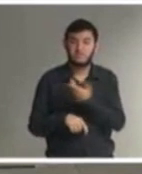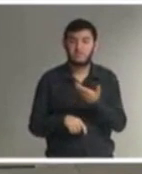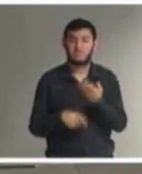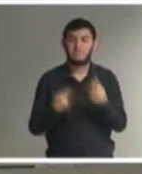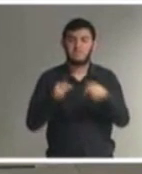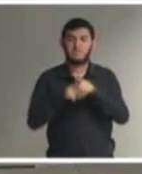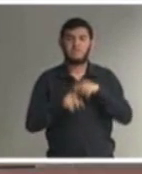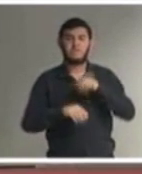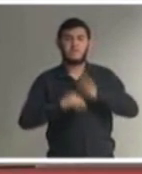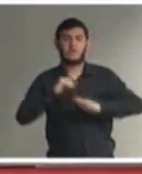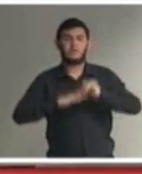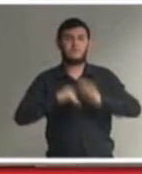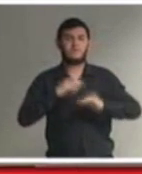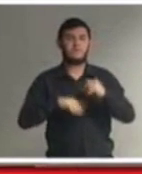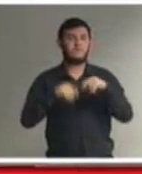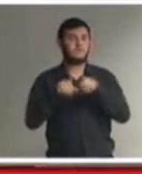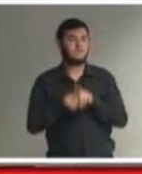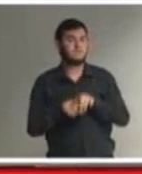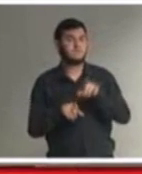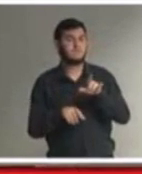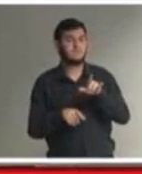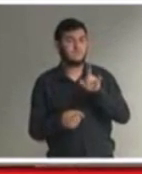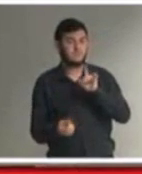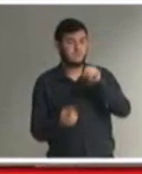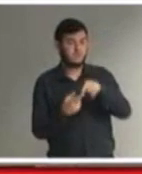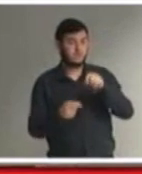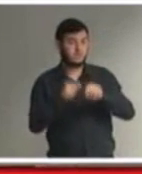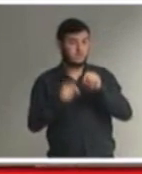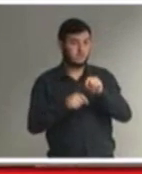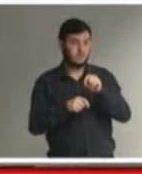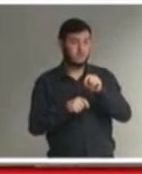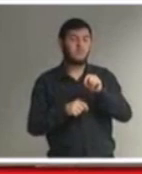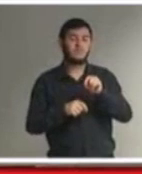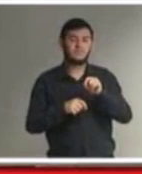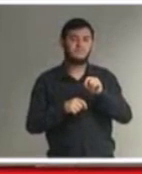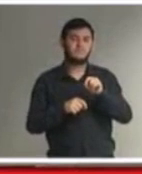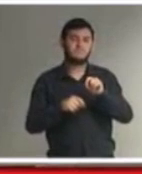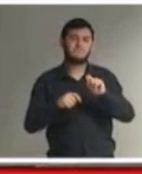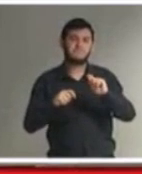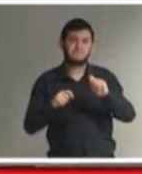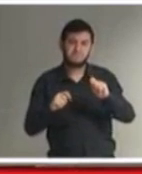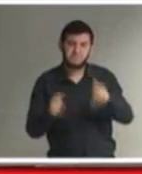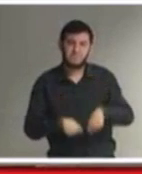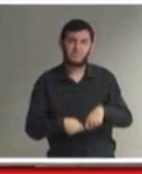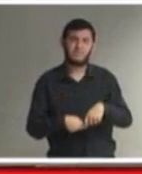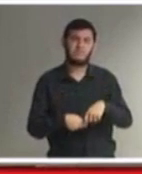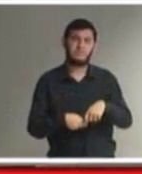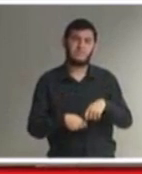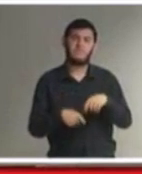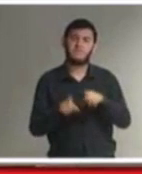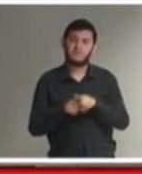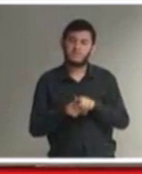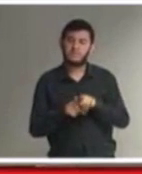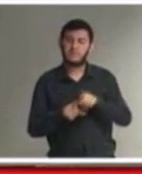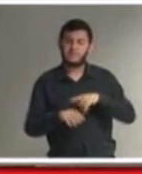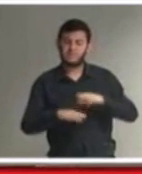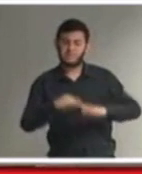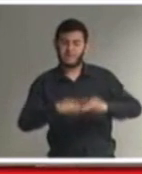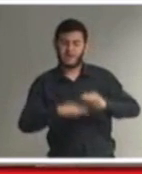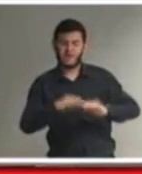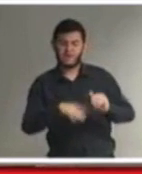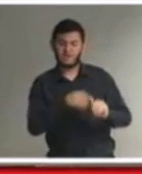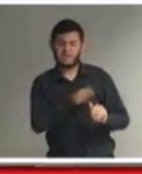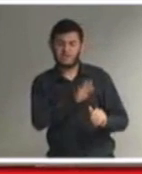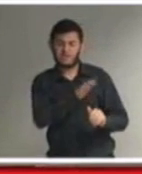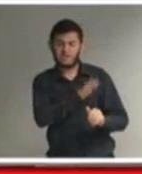essa atuação criminal para que essa prática seja realmente abolida do